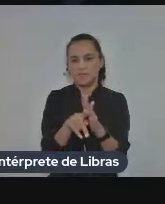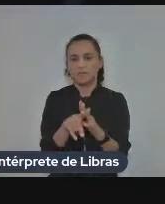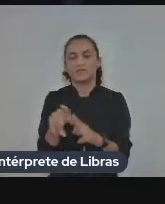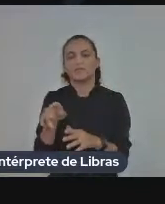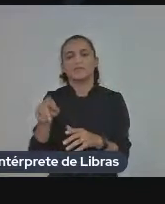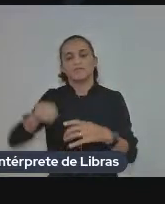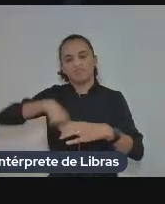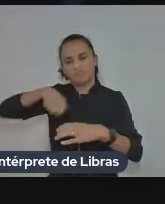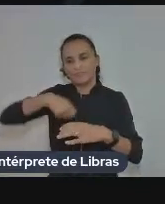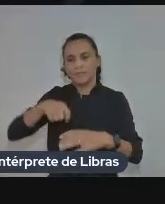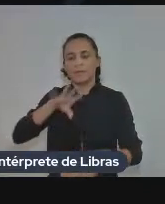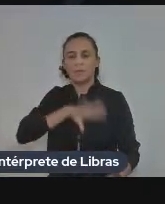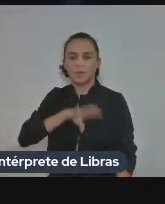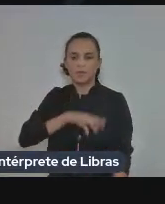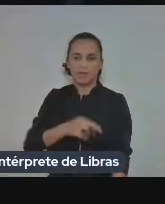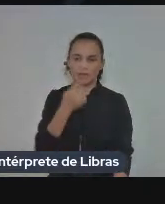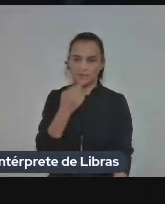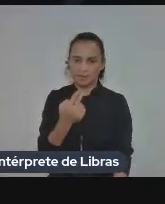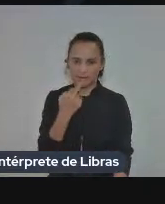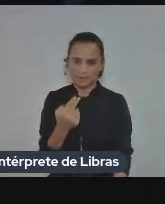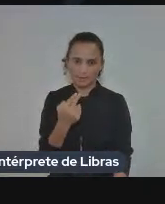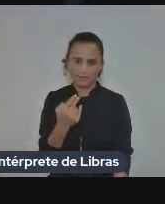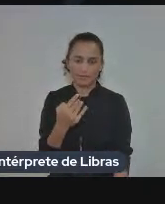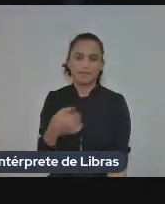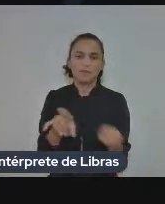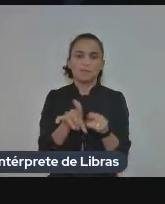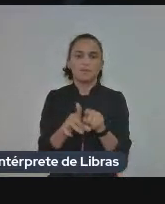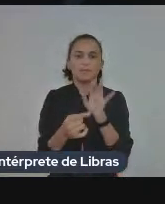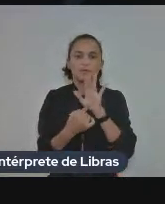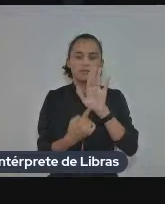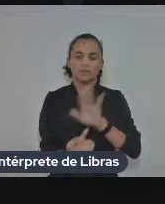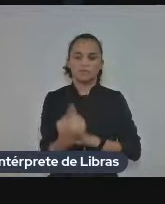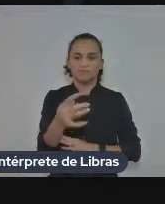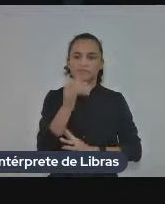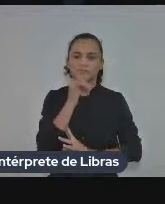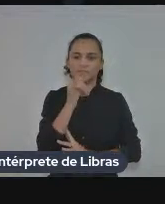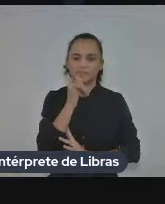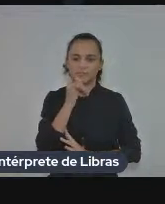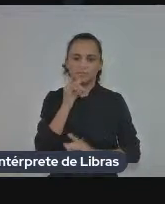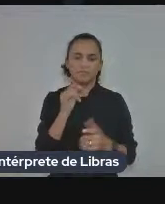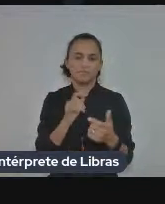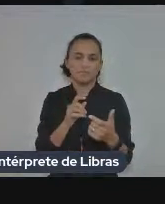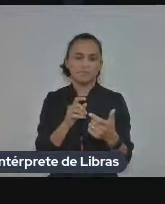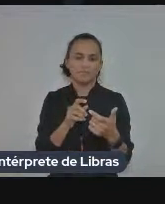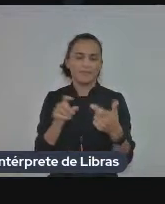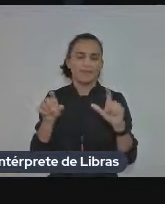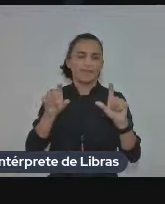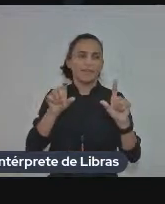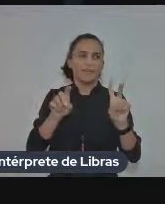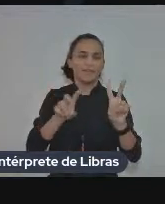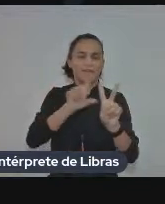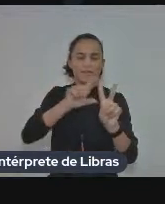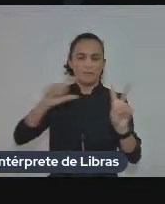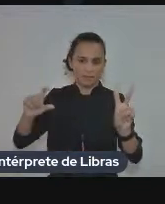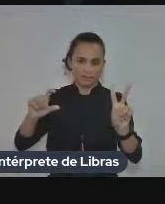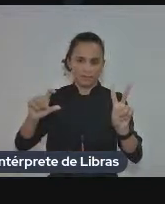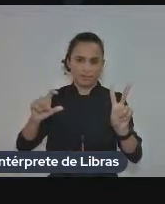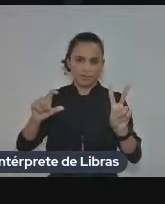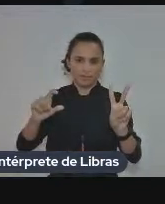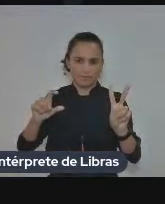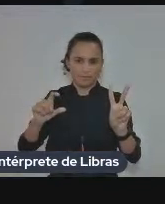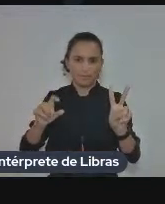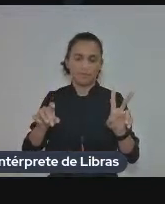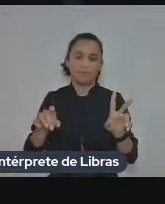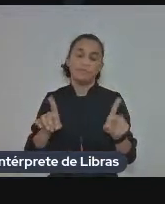trazer também um exemplo de verbete para que vocês possam ver como ficou a carinha deles. E,